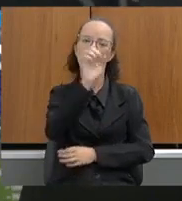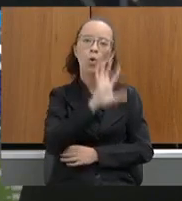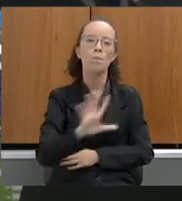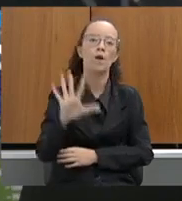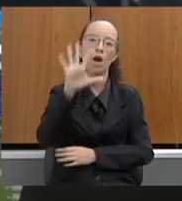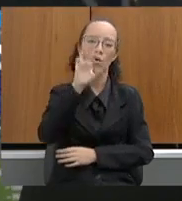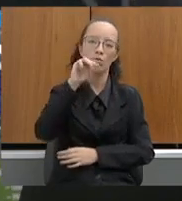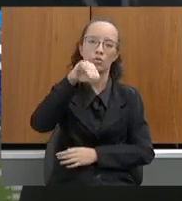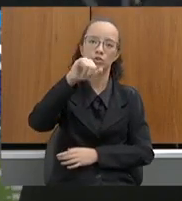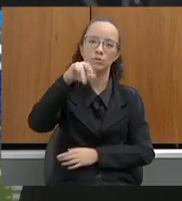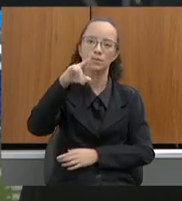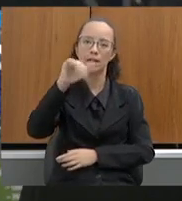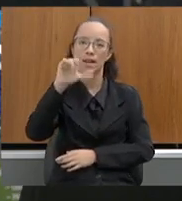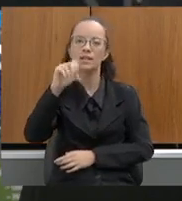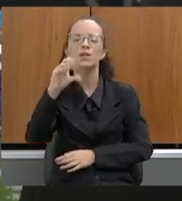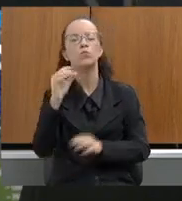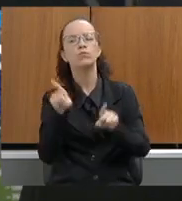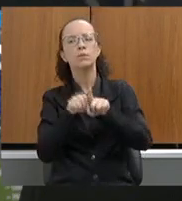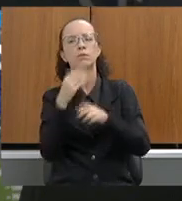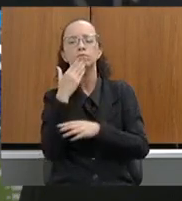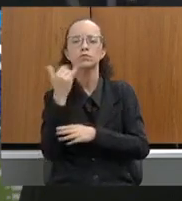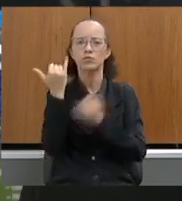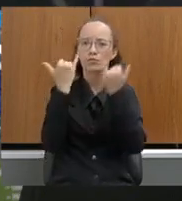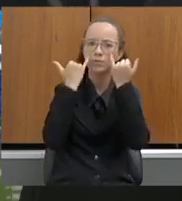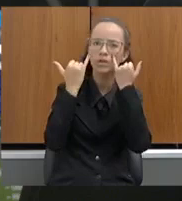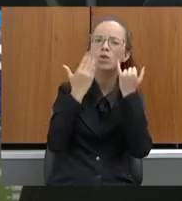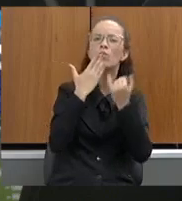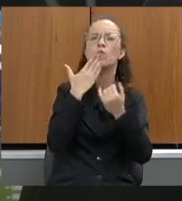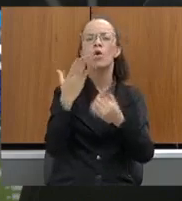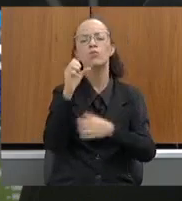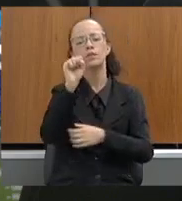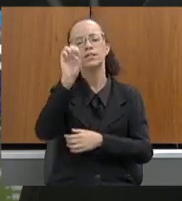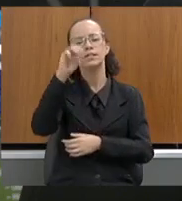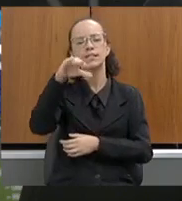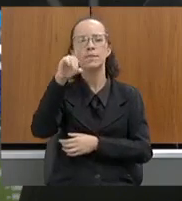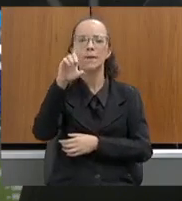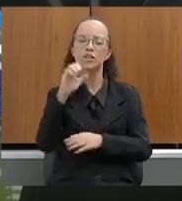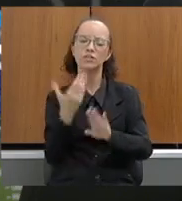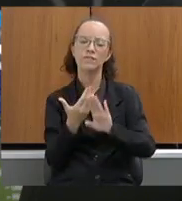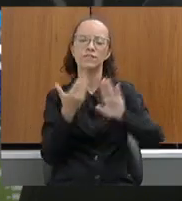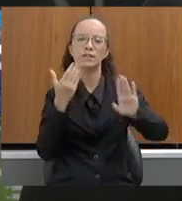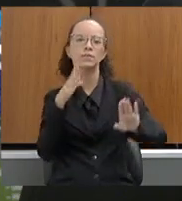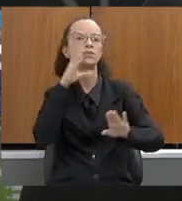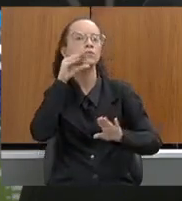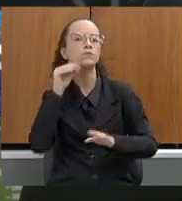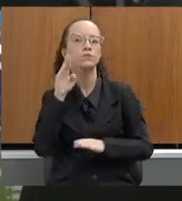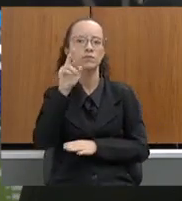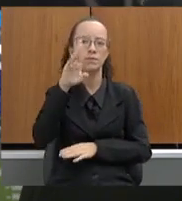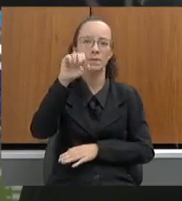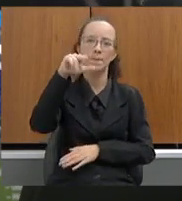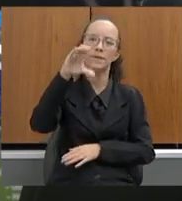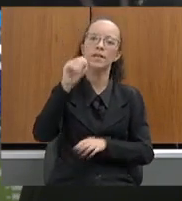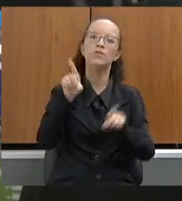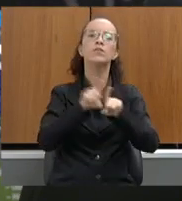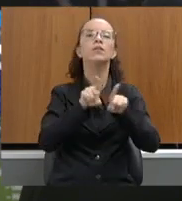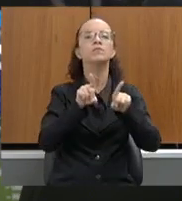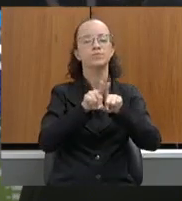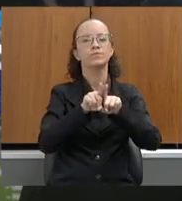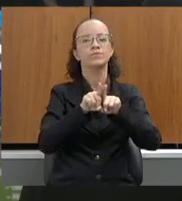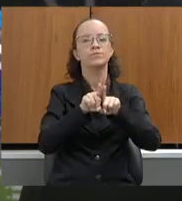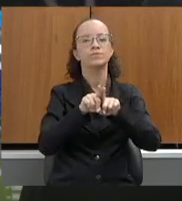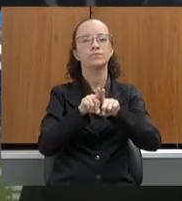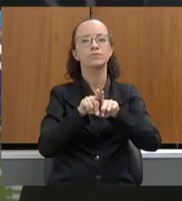Pedindo de informações sobre quais medidas administrativas foram tomadas pela SEMAD e faz determinação judicial para afastamento dos servidores Breno, Lasmar e Anderson Henrique